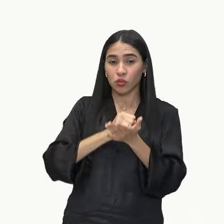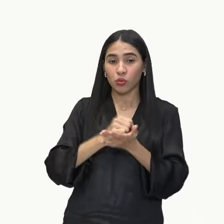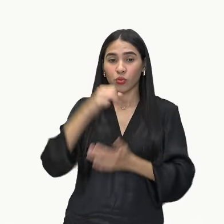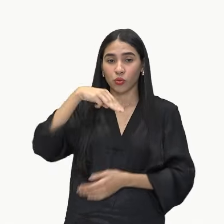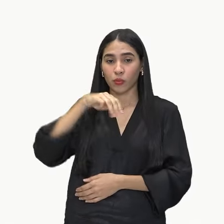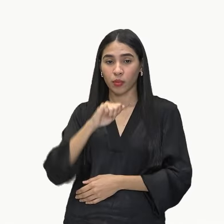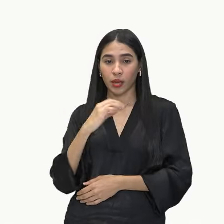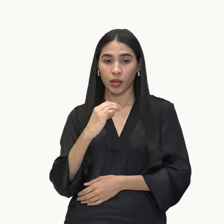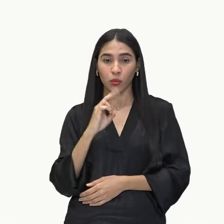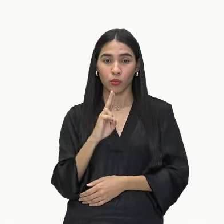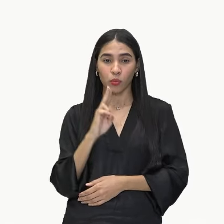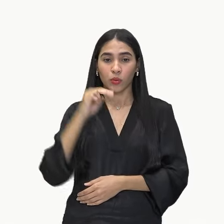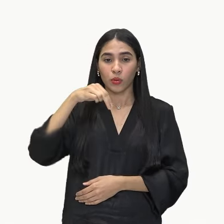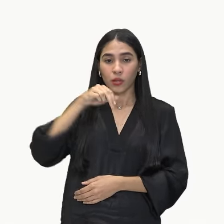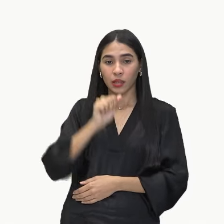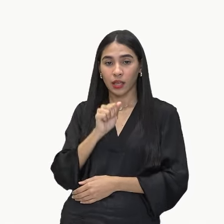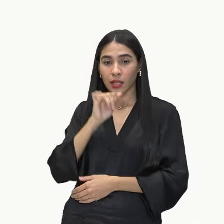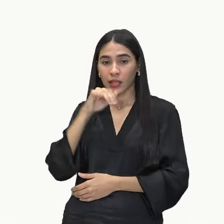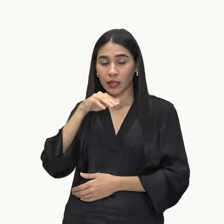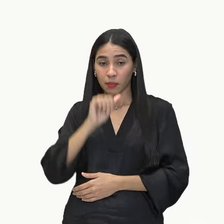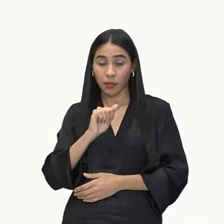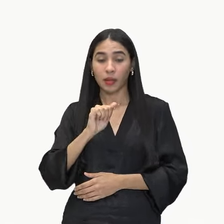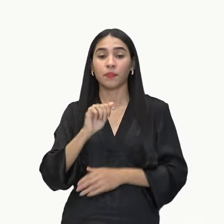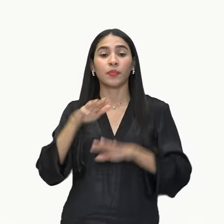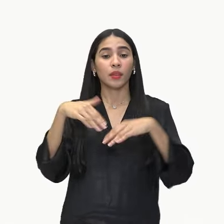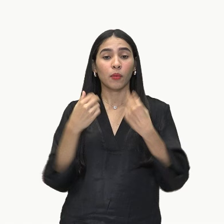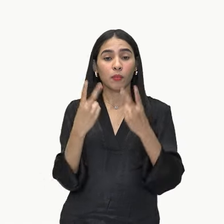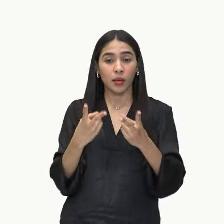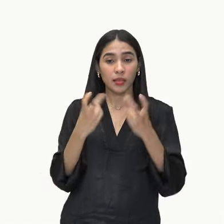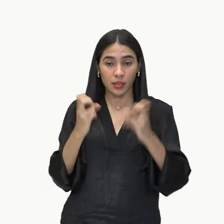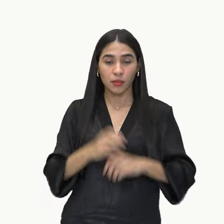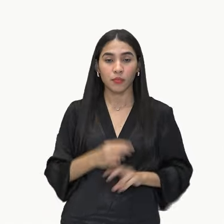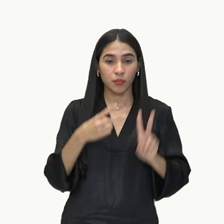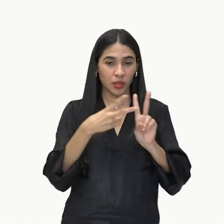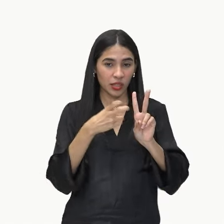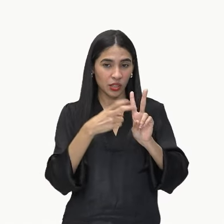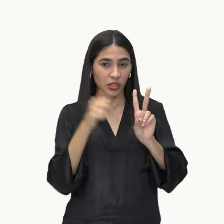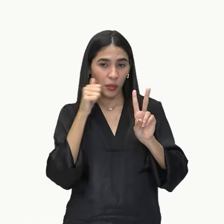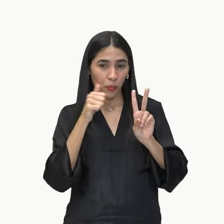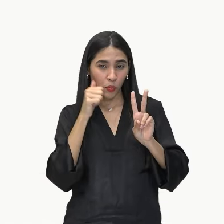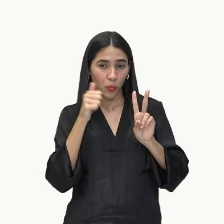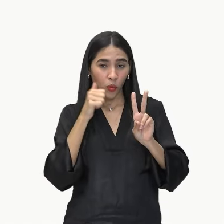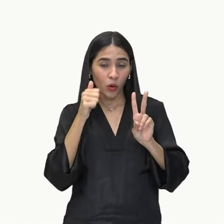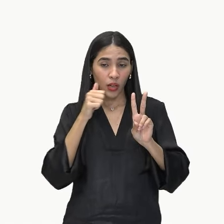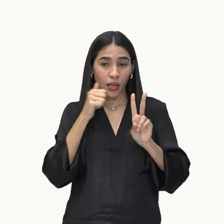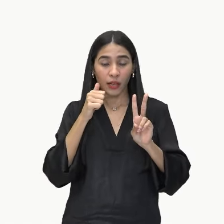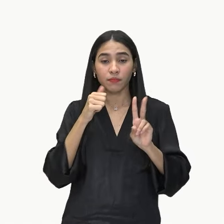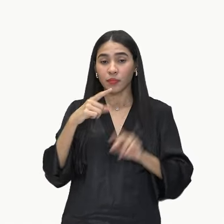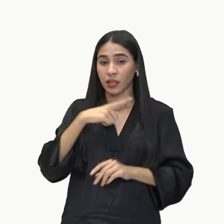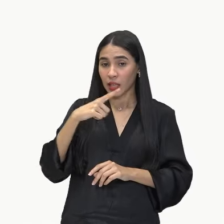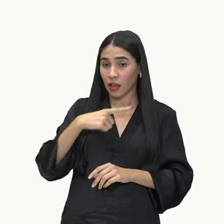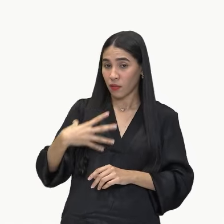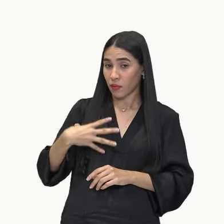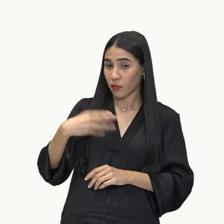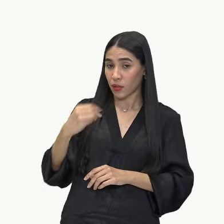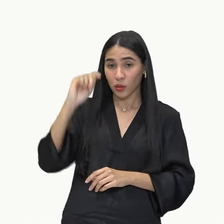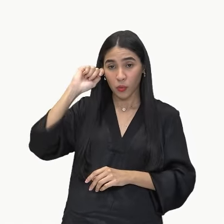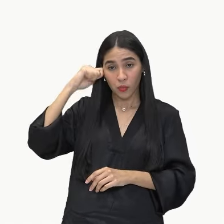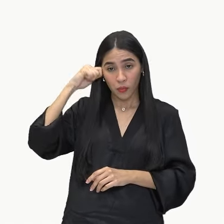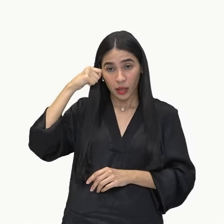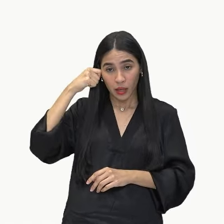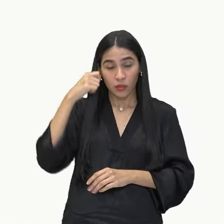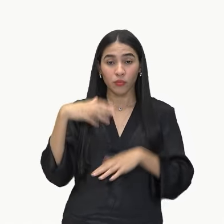vejam. Uma índia, uma indígena, pariu uma criança preta. Então, já começa esse processo de